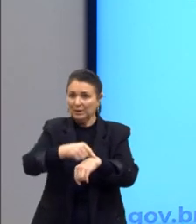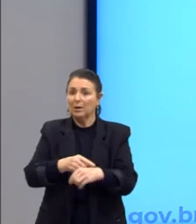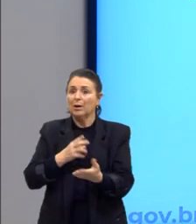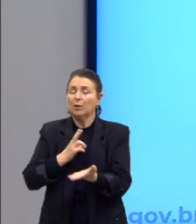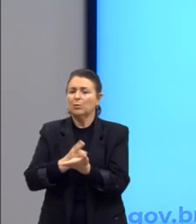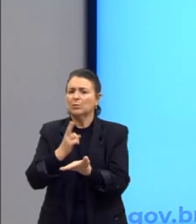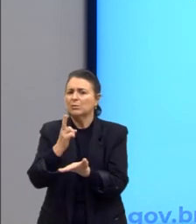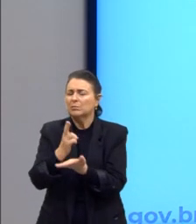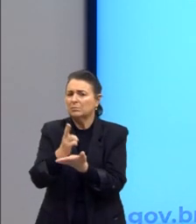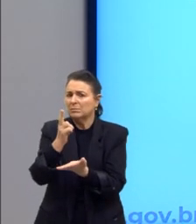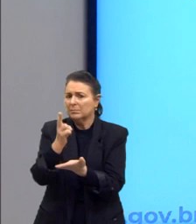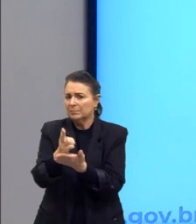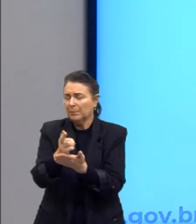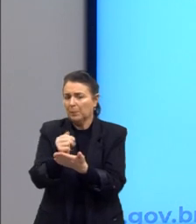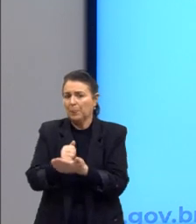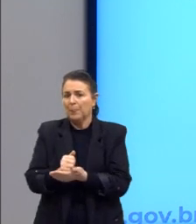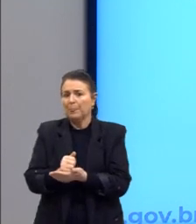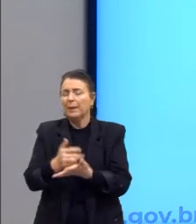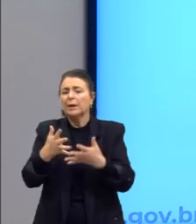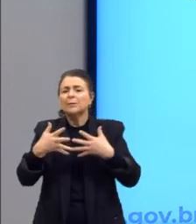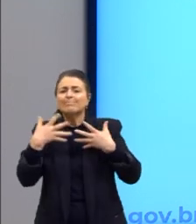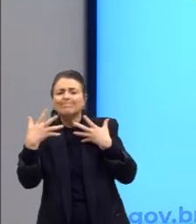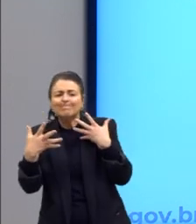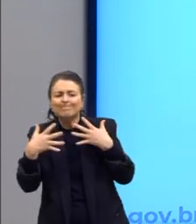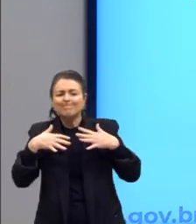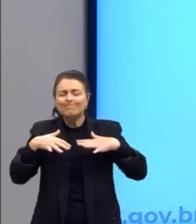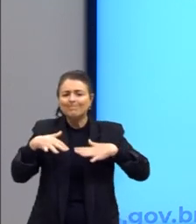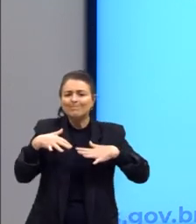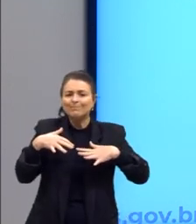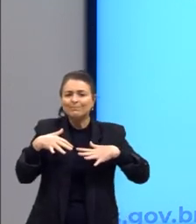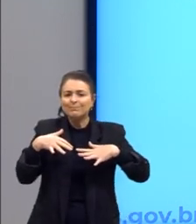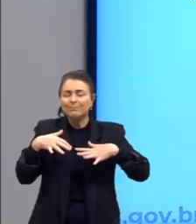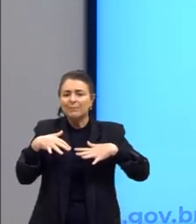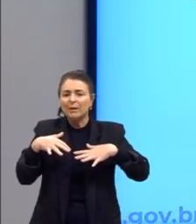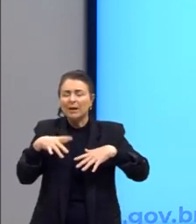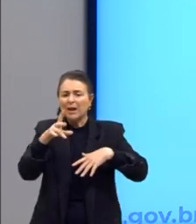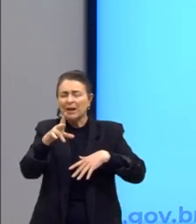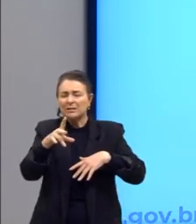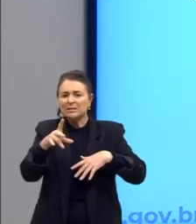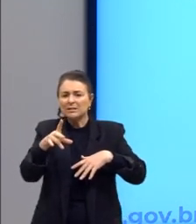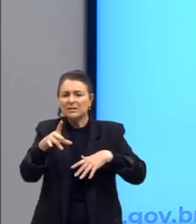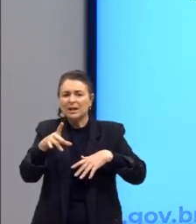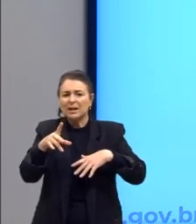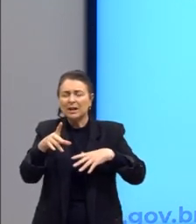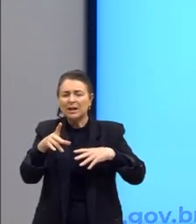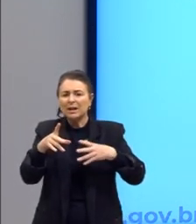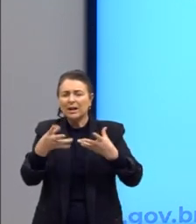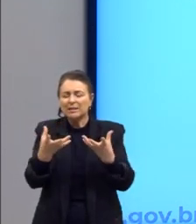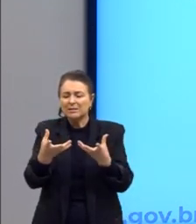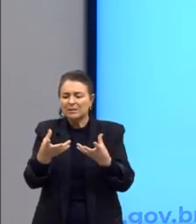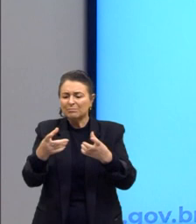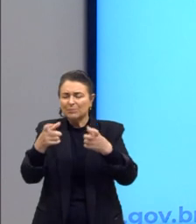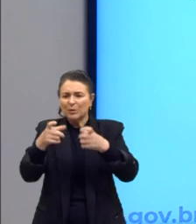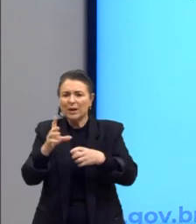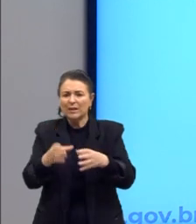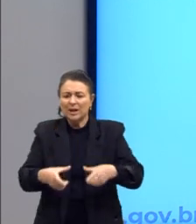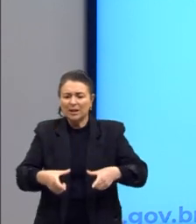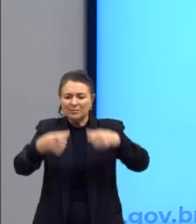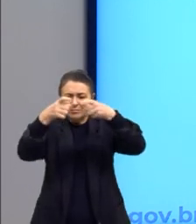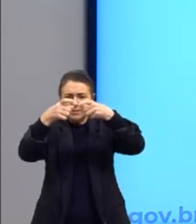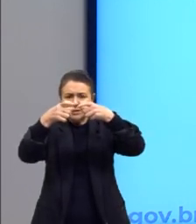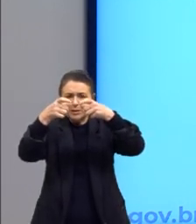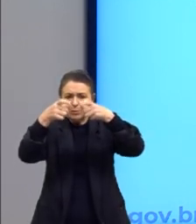onde que vai agir, enfim, ter a ação, esse panóptico, esse olhar